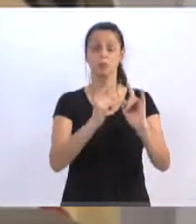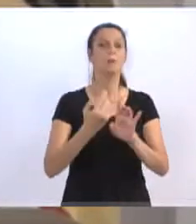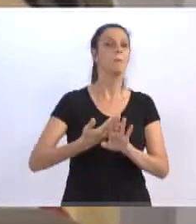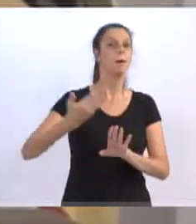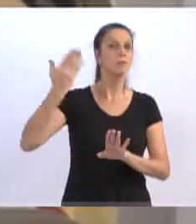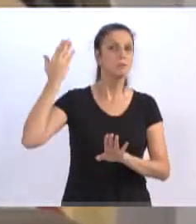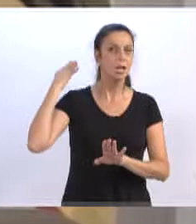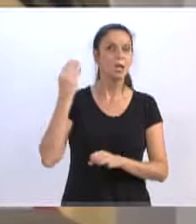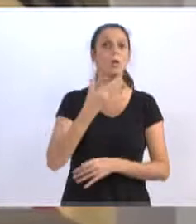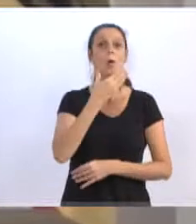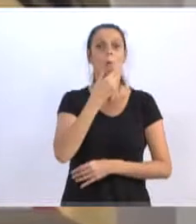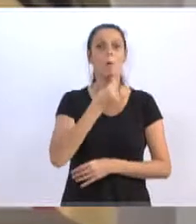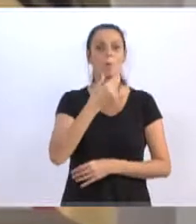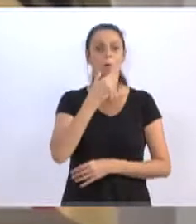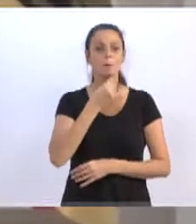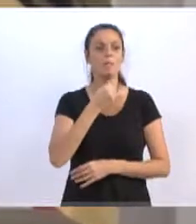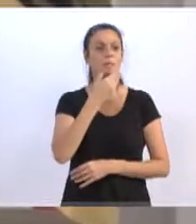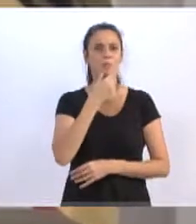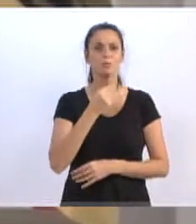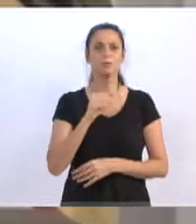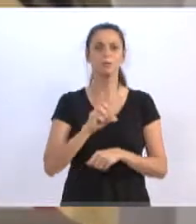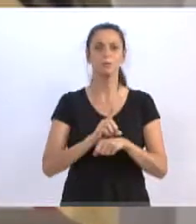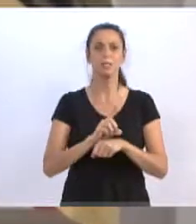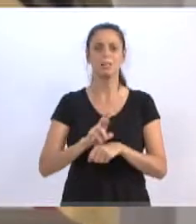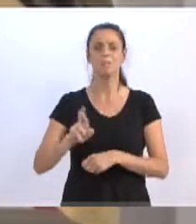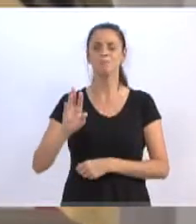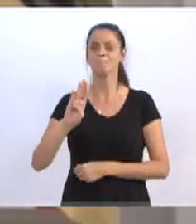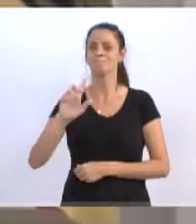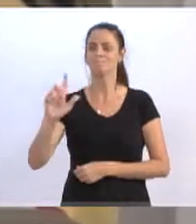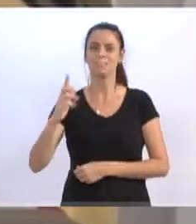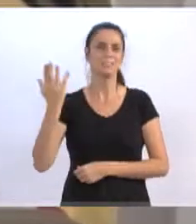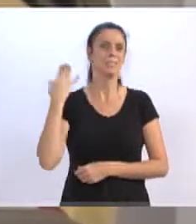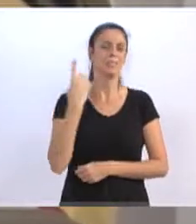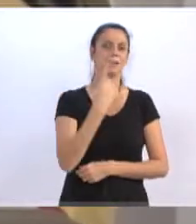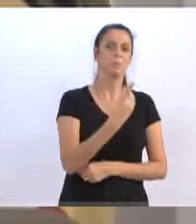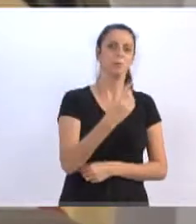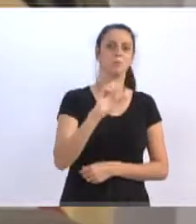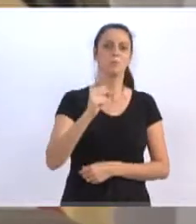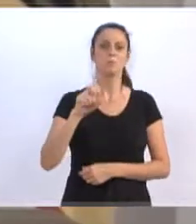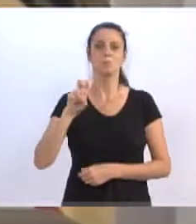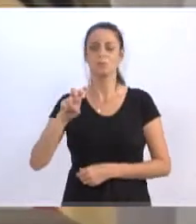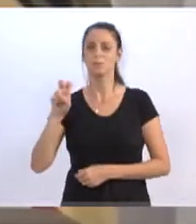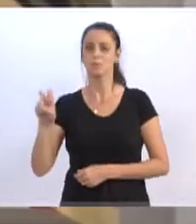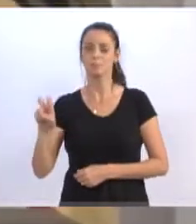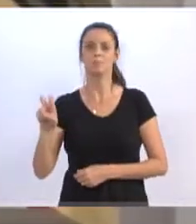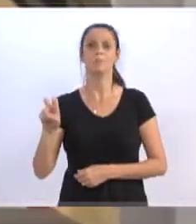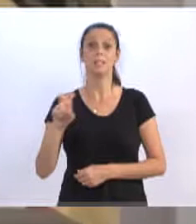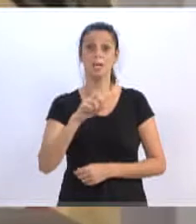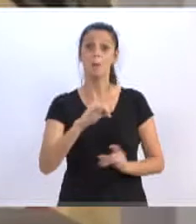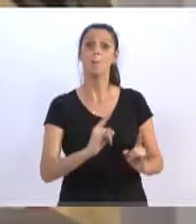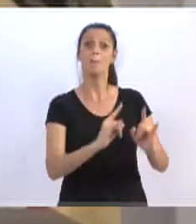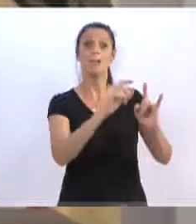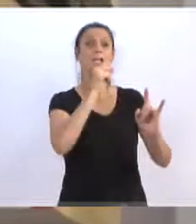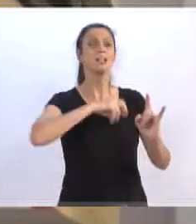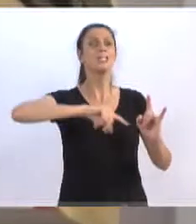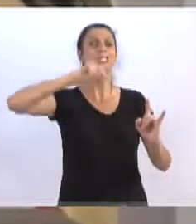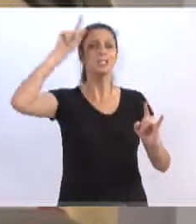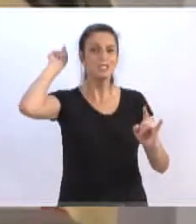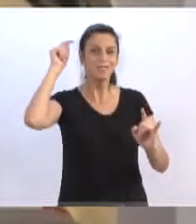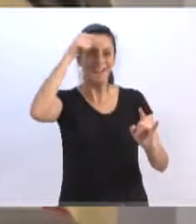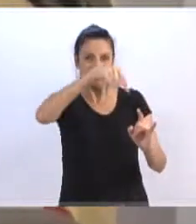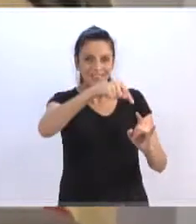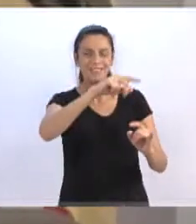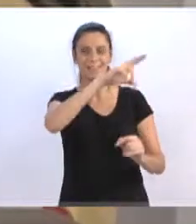pelo próprio doutor Blumenau, em 1875, conhecido como Prédio da Antiga Prefeitura.